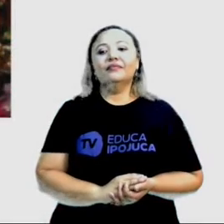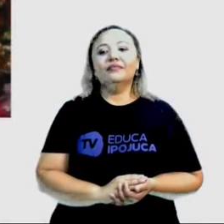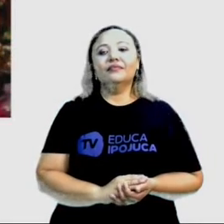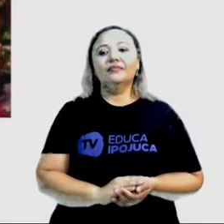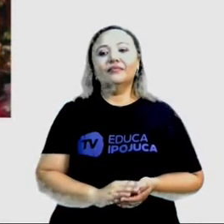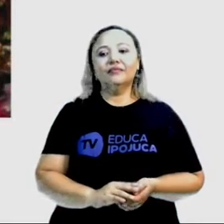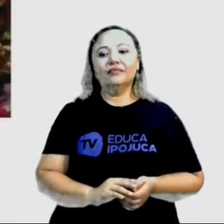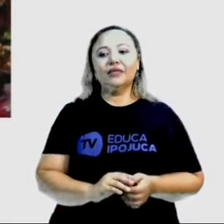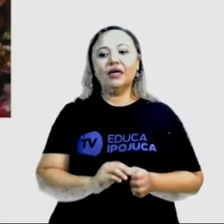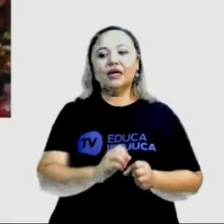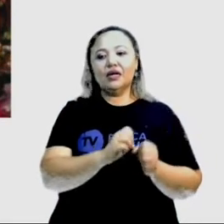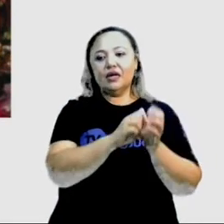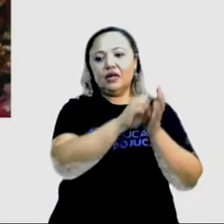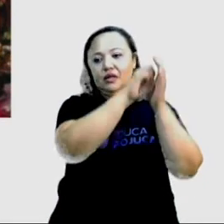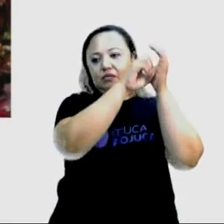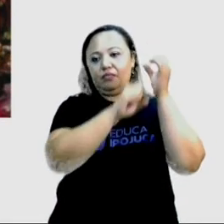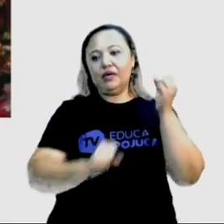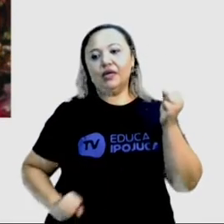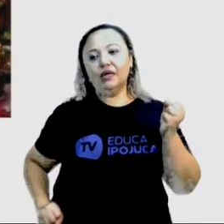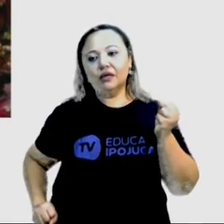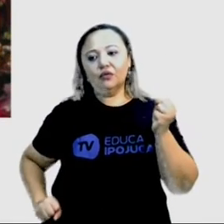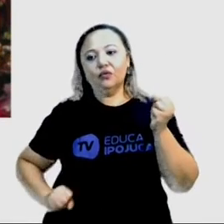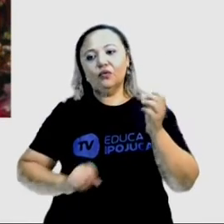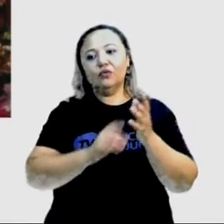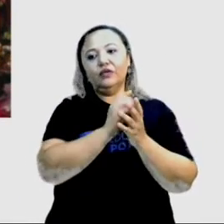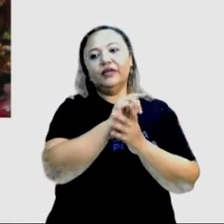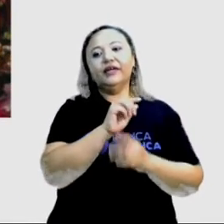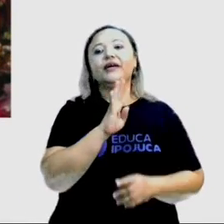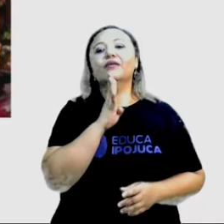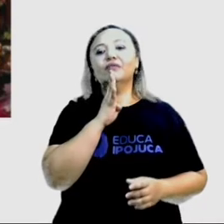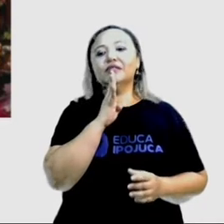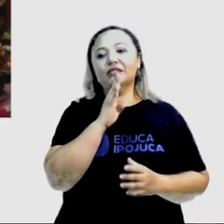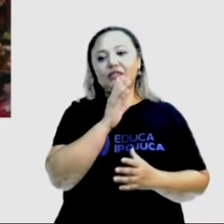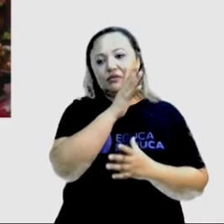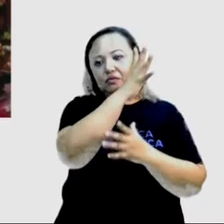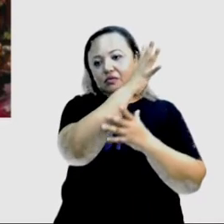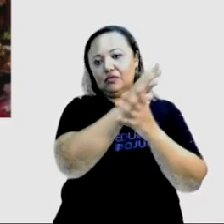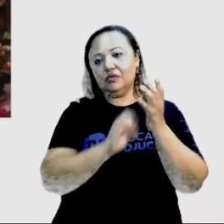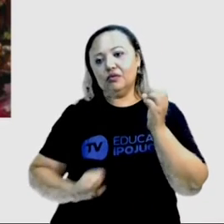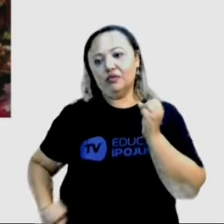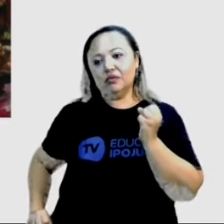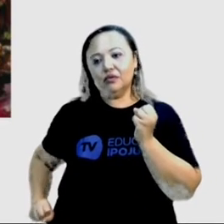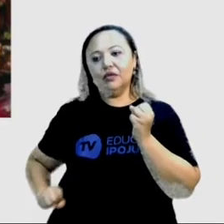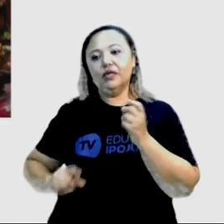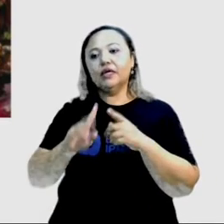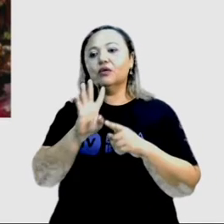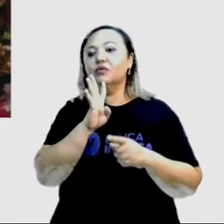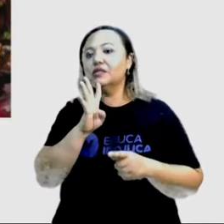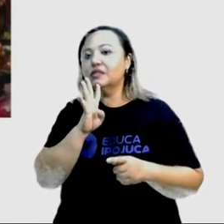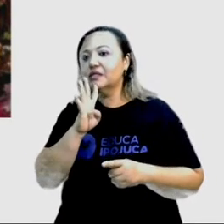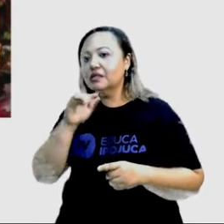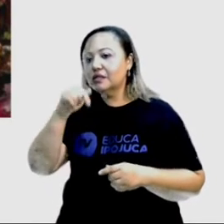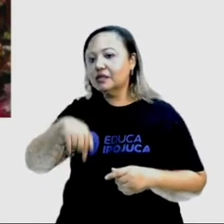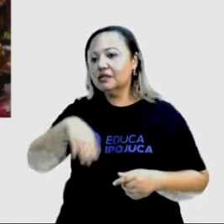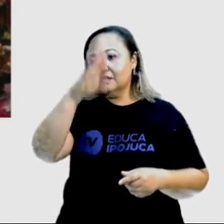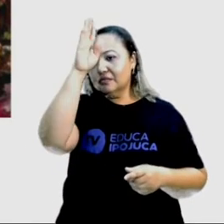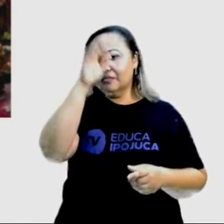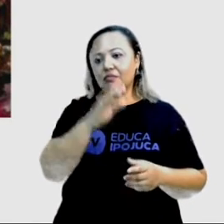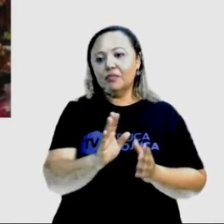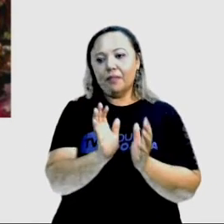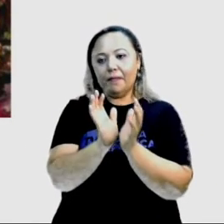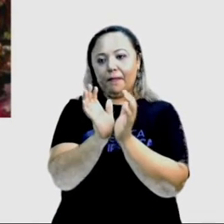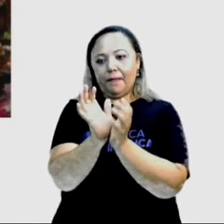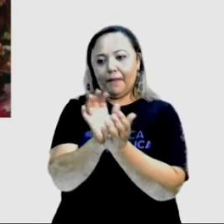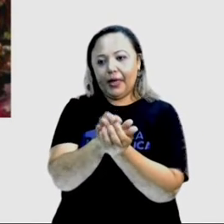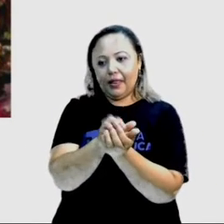Maracatu, muito conhecido, né? No nosso interior pernambucano e